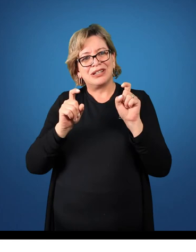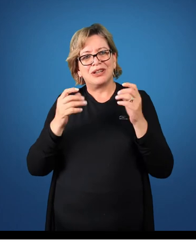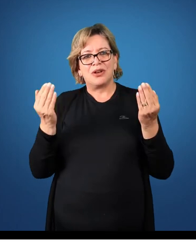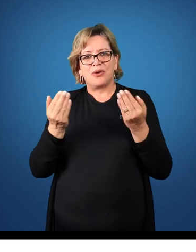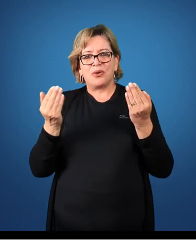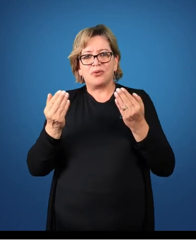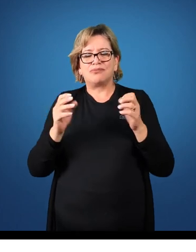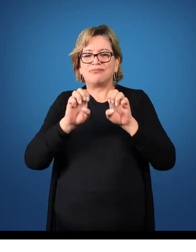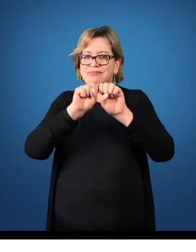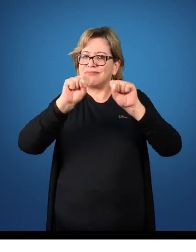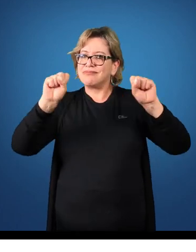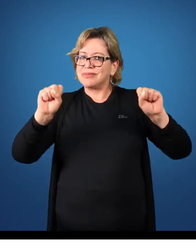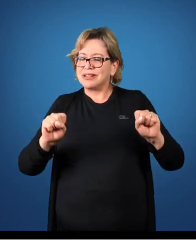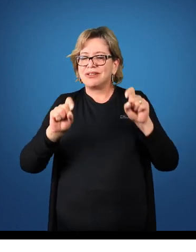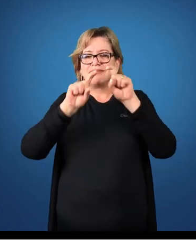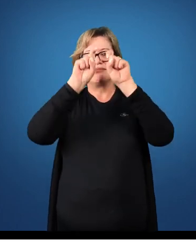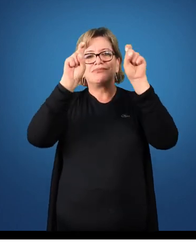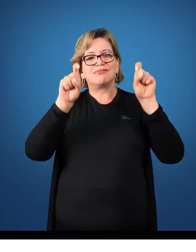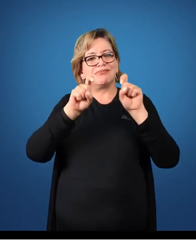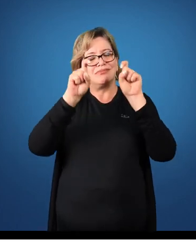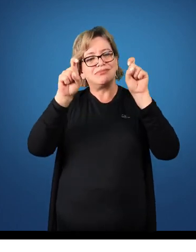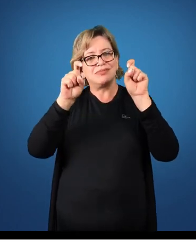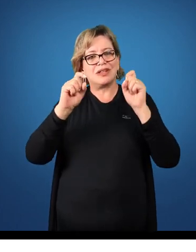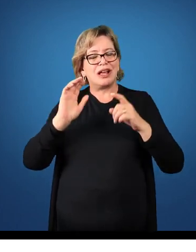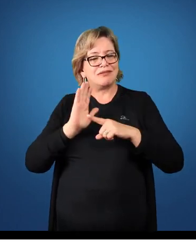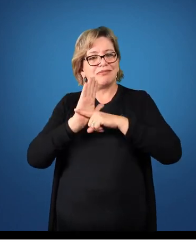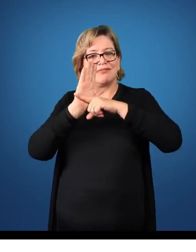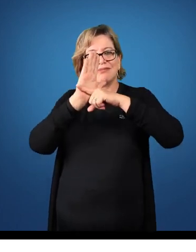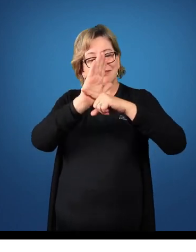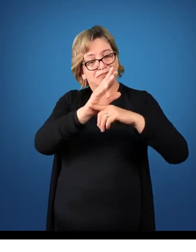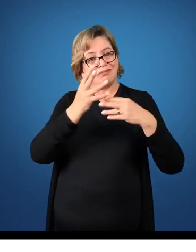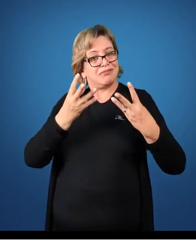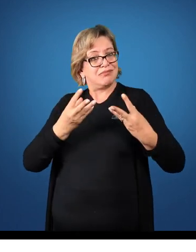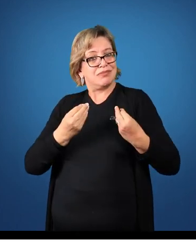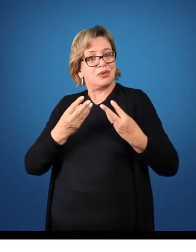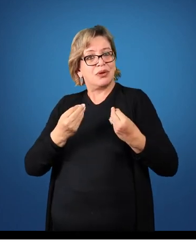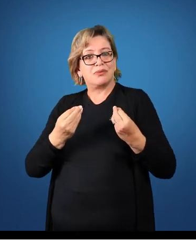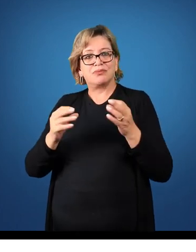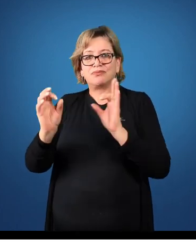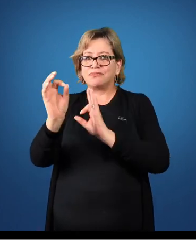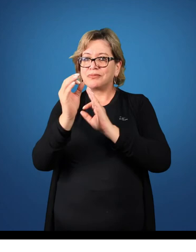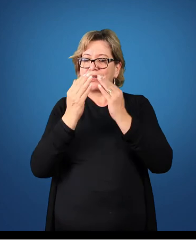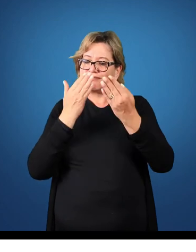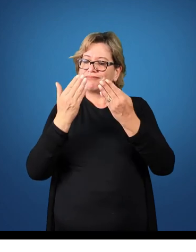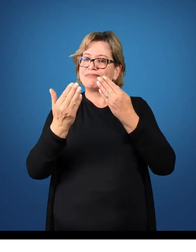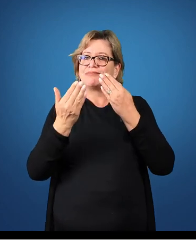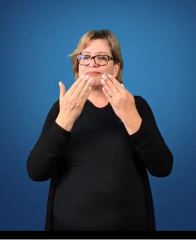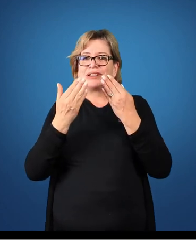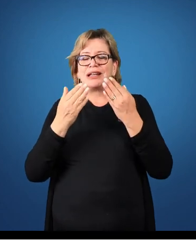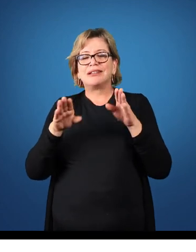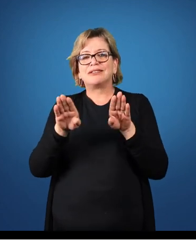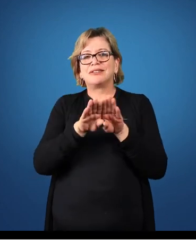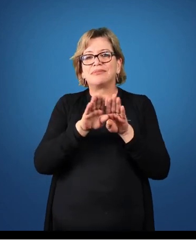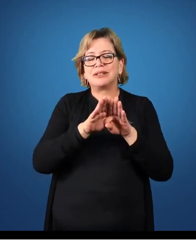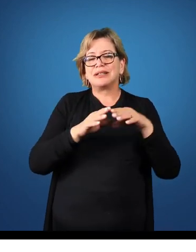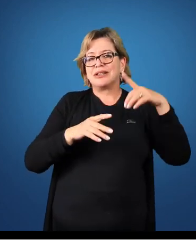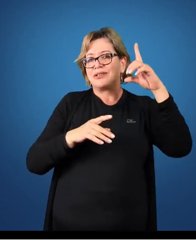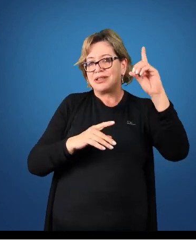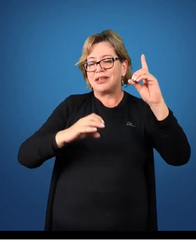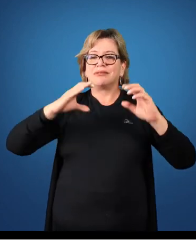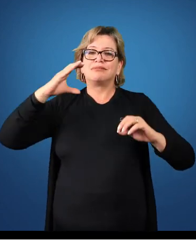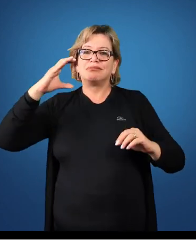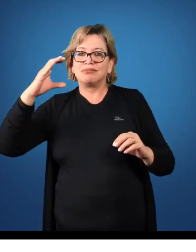Então, hoje os sistemas informatizados auxiliam grandemente essa análise dos débitos e créditos